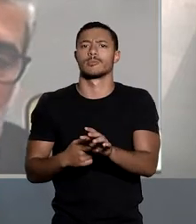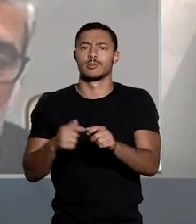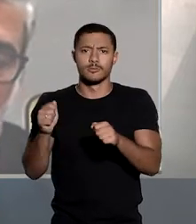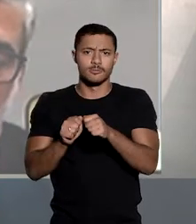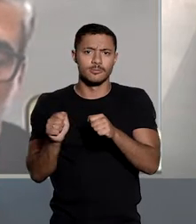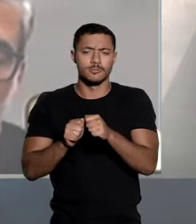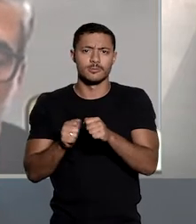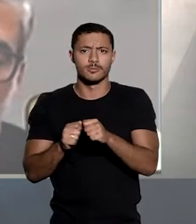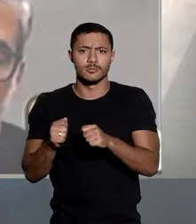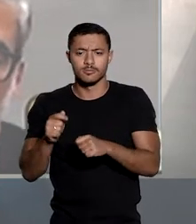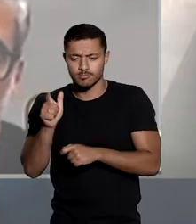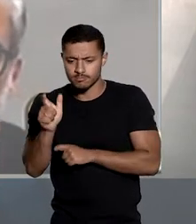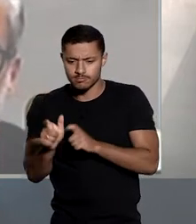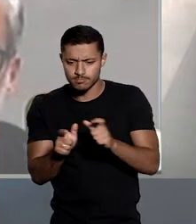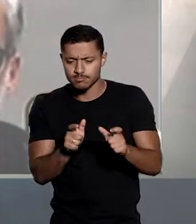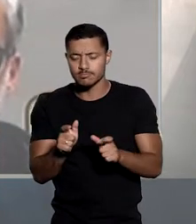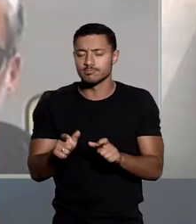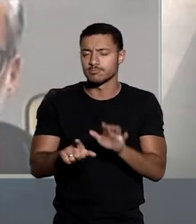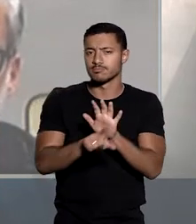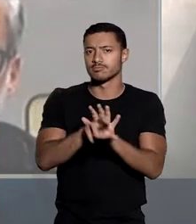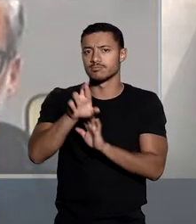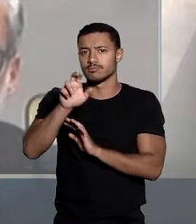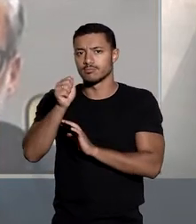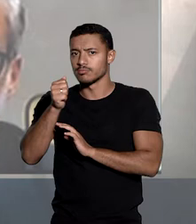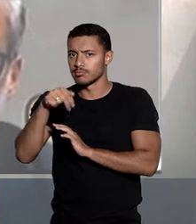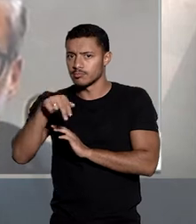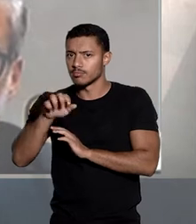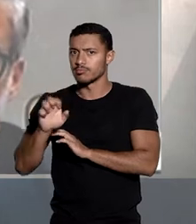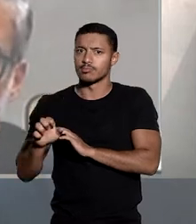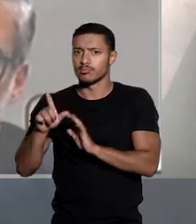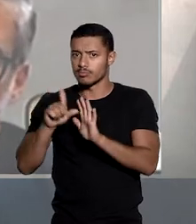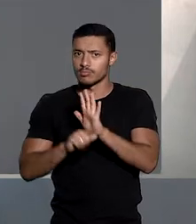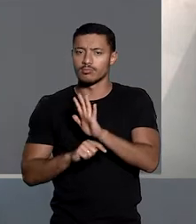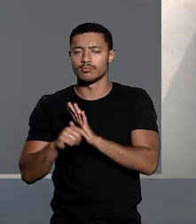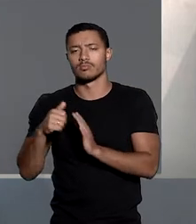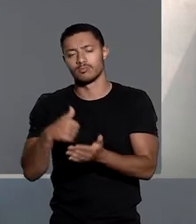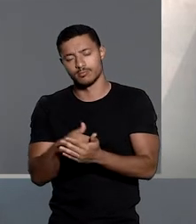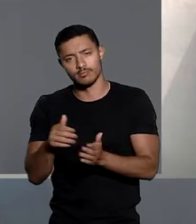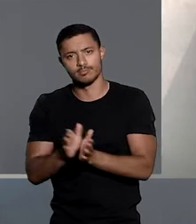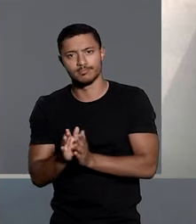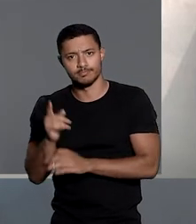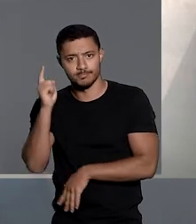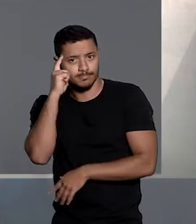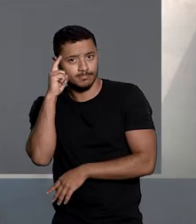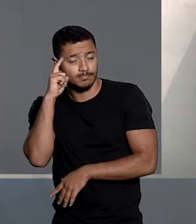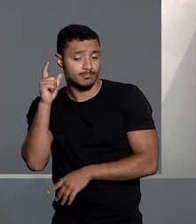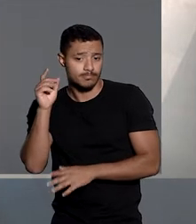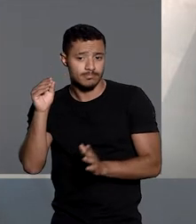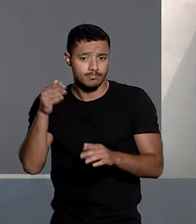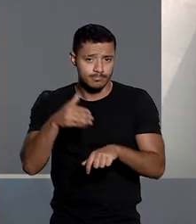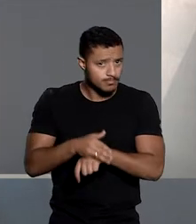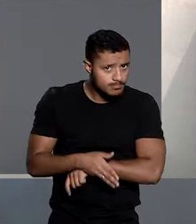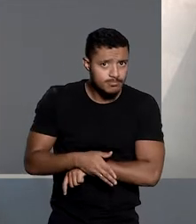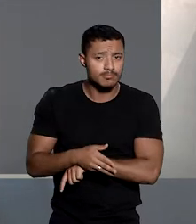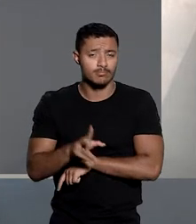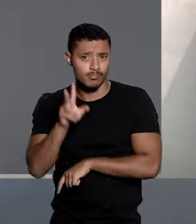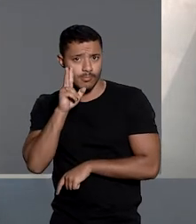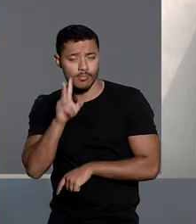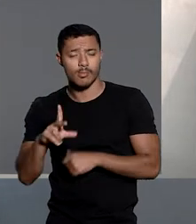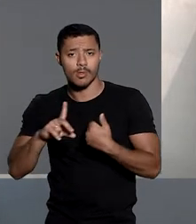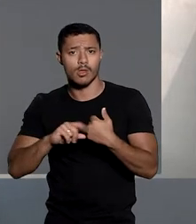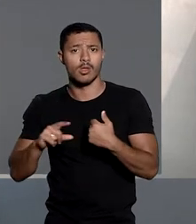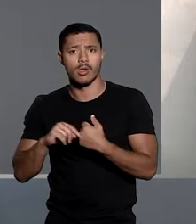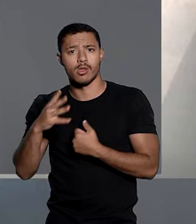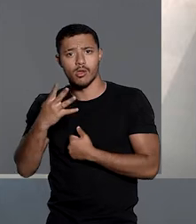cometidas por beneficiário da Lei Rouanet com dedução do imposto de renda, situação que se enquadra no delito previsto no